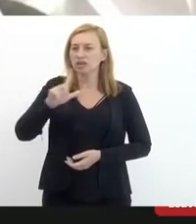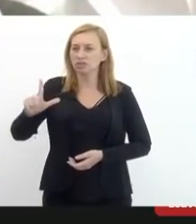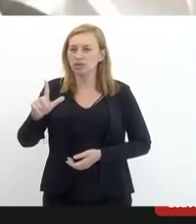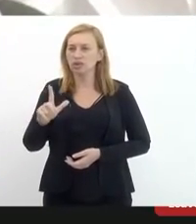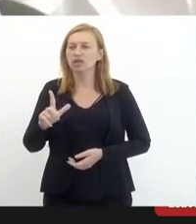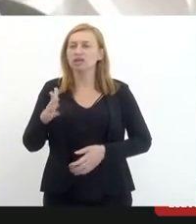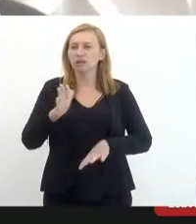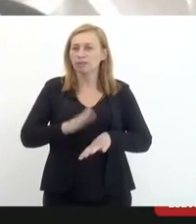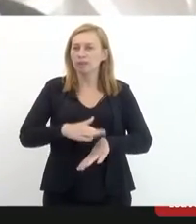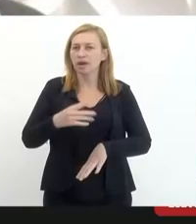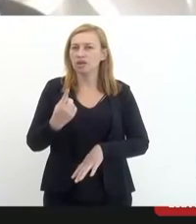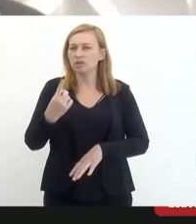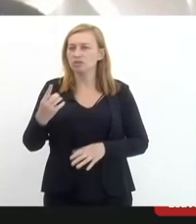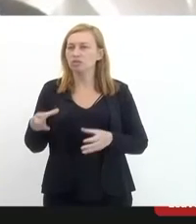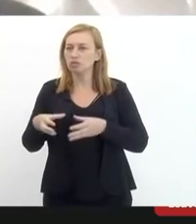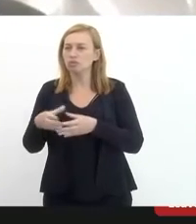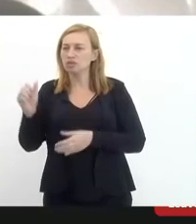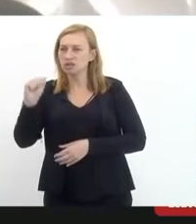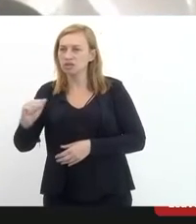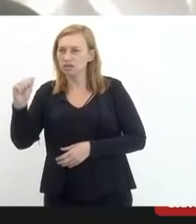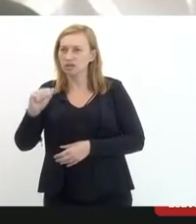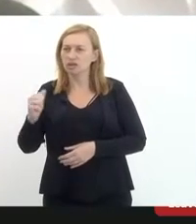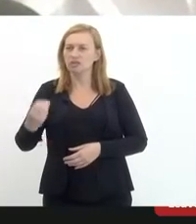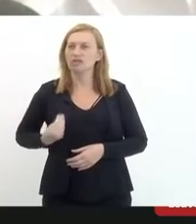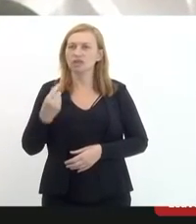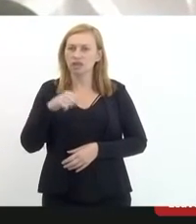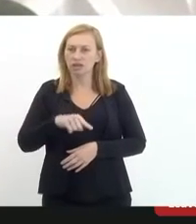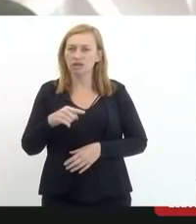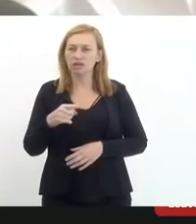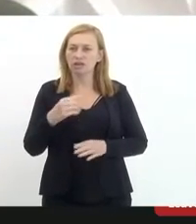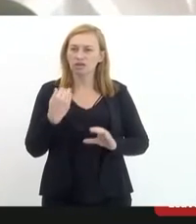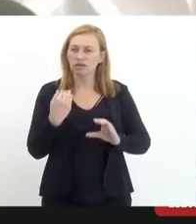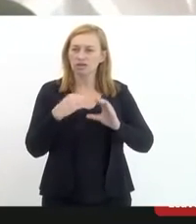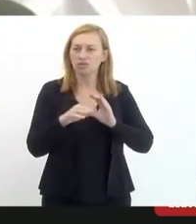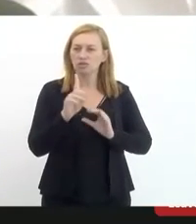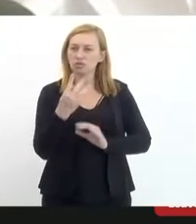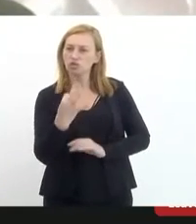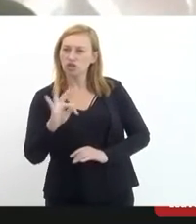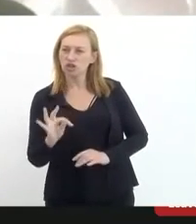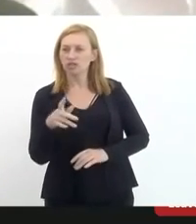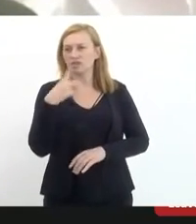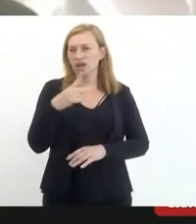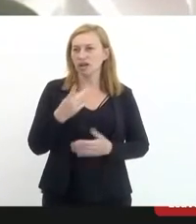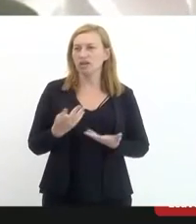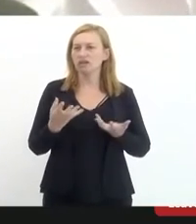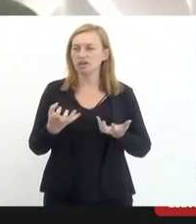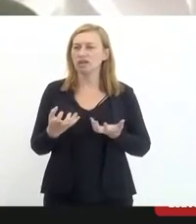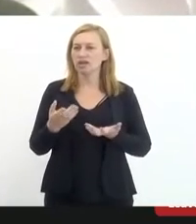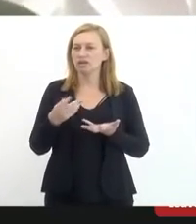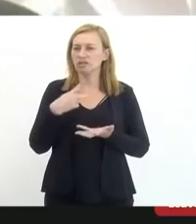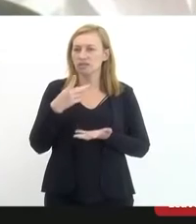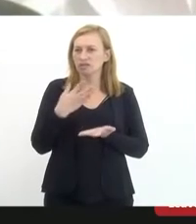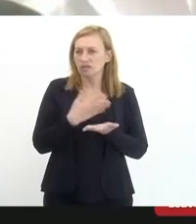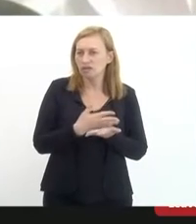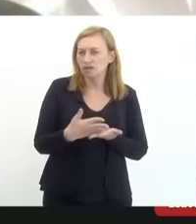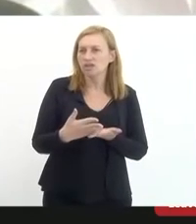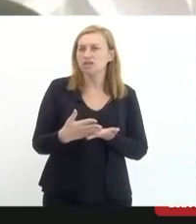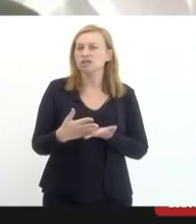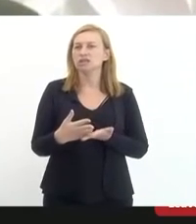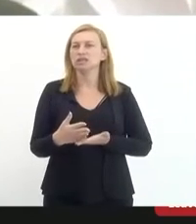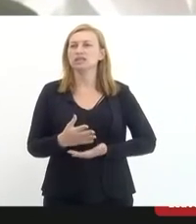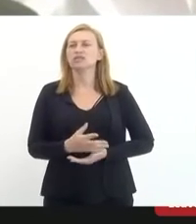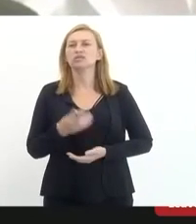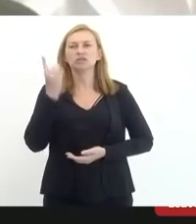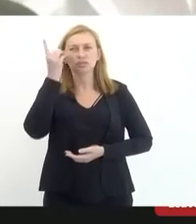assessoria presente, por favor, colocar no chat. Quero passar, então, a palavra para as suas considerações iniciais do